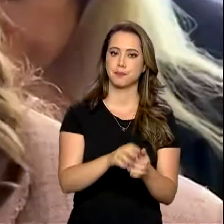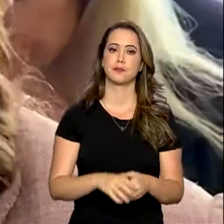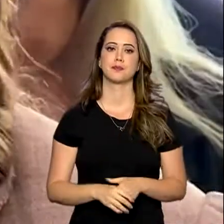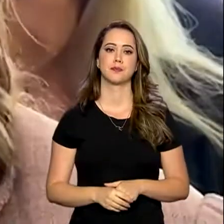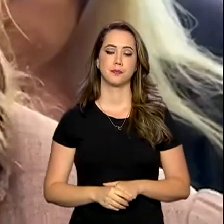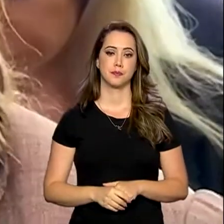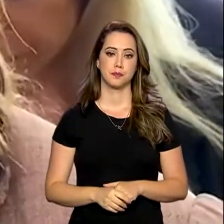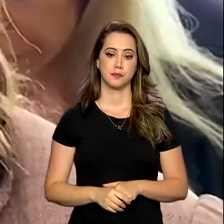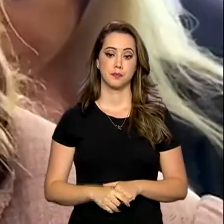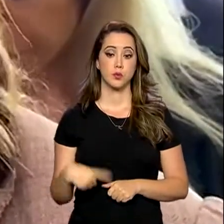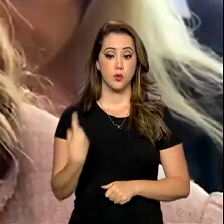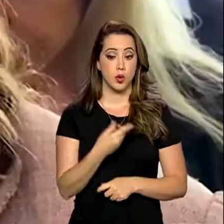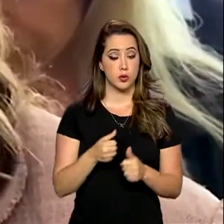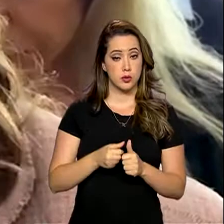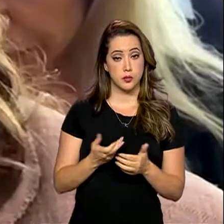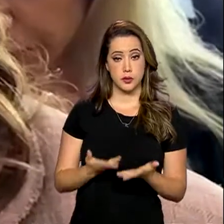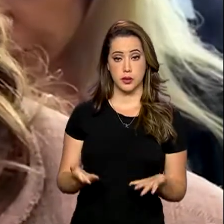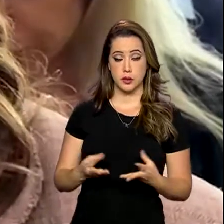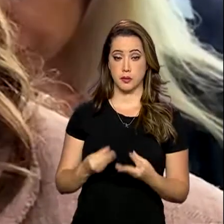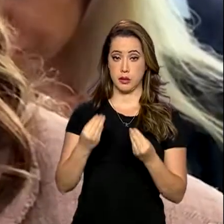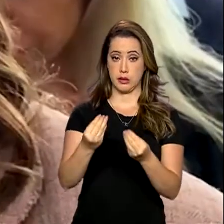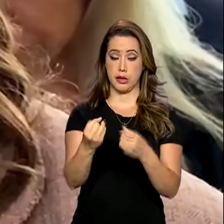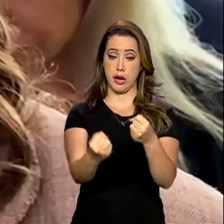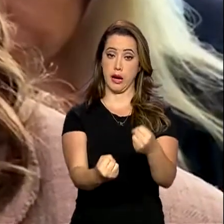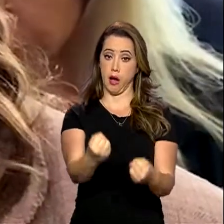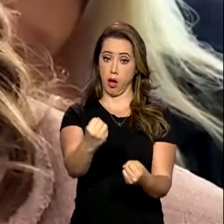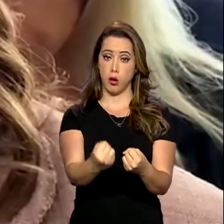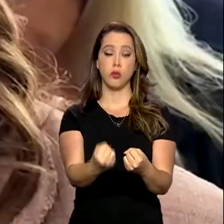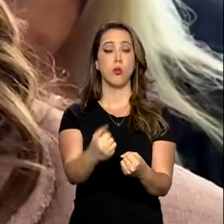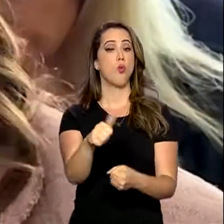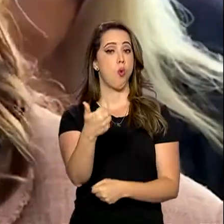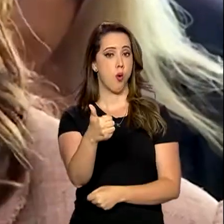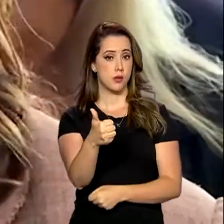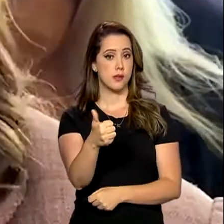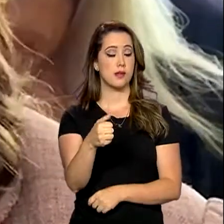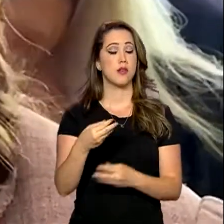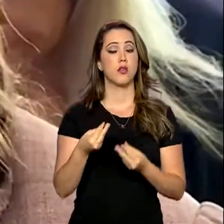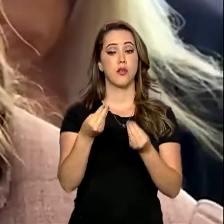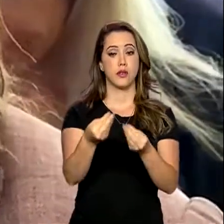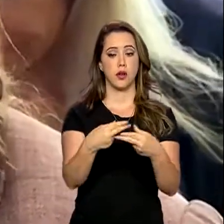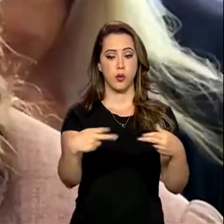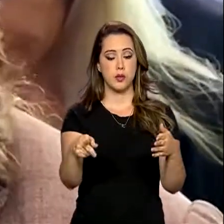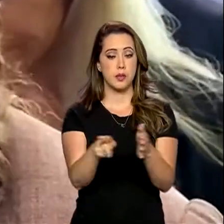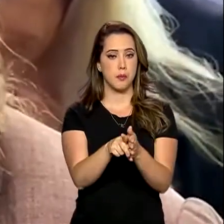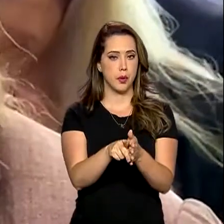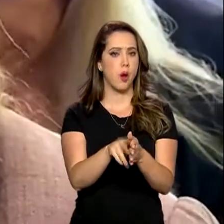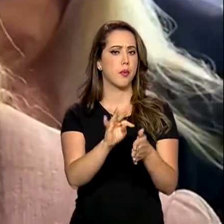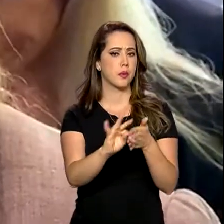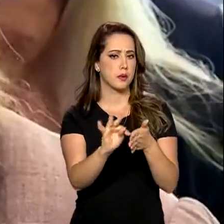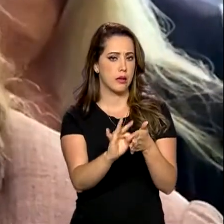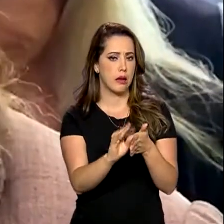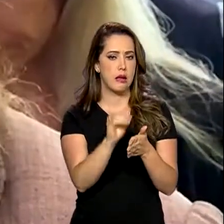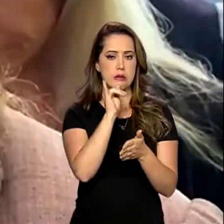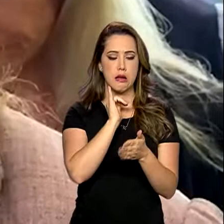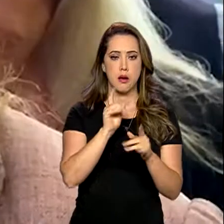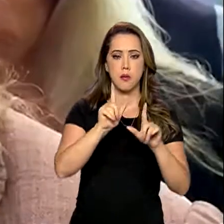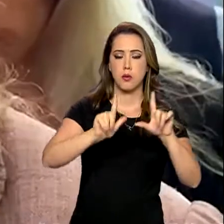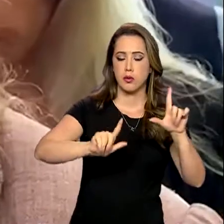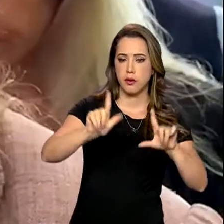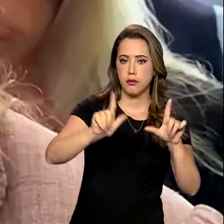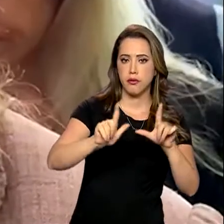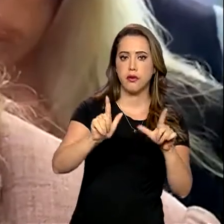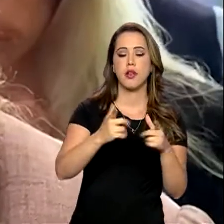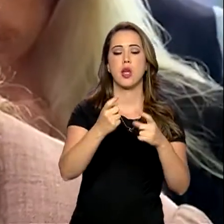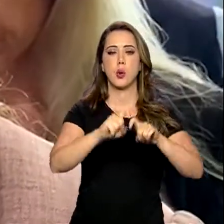Estamos aqui para entregar 11 veículos e kits para os conselhos tutelares. A gente está falando de computadores, de televisão, de ar